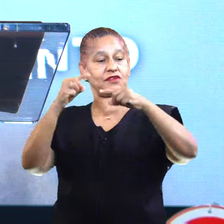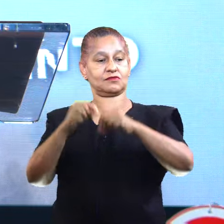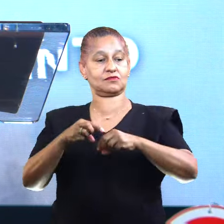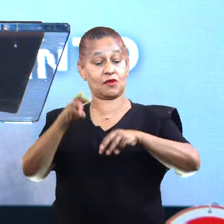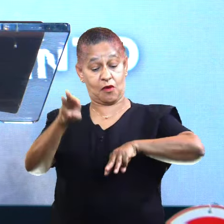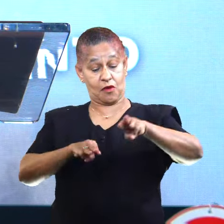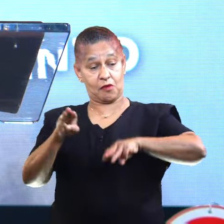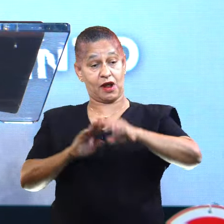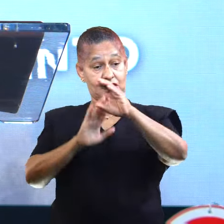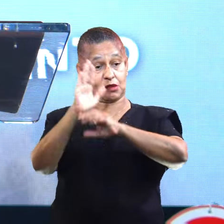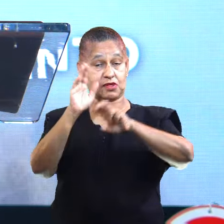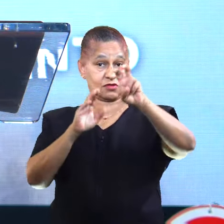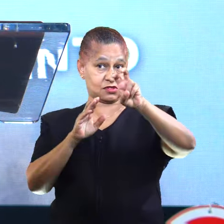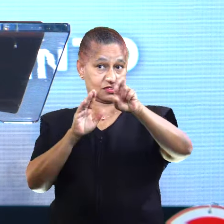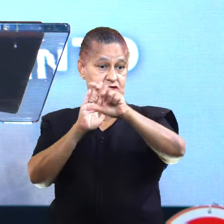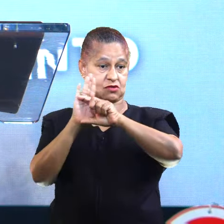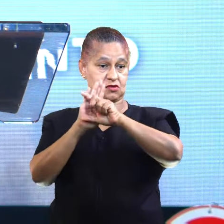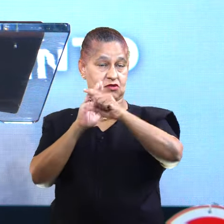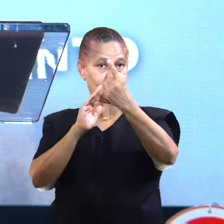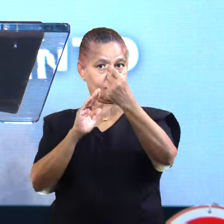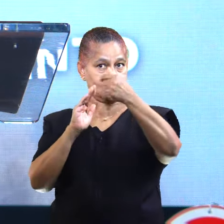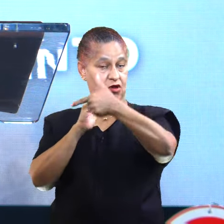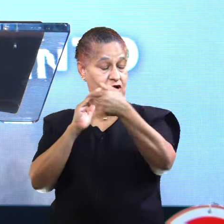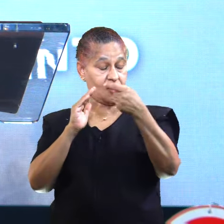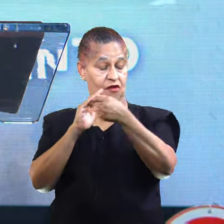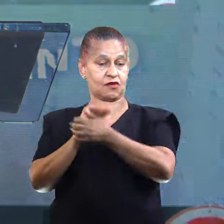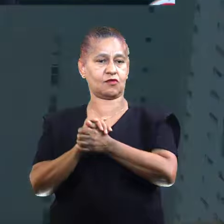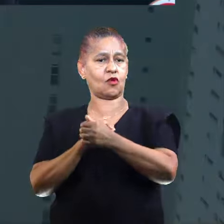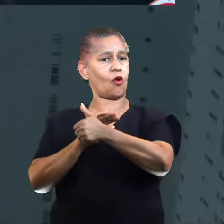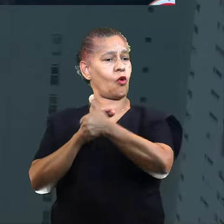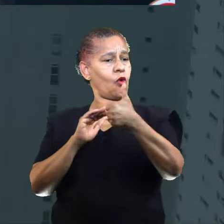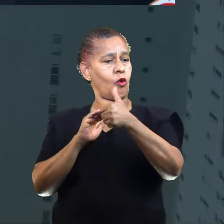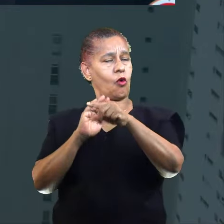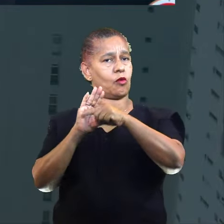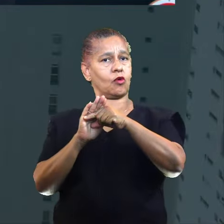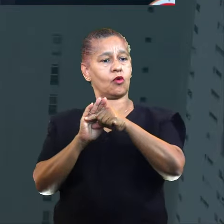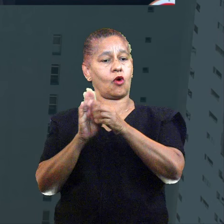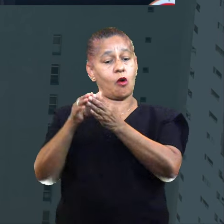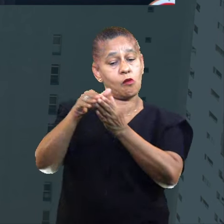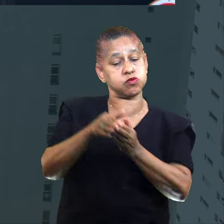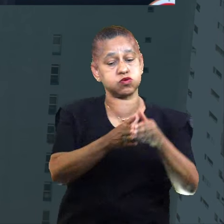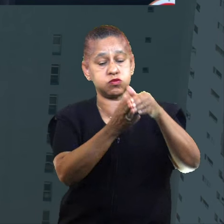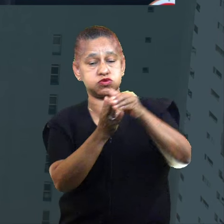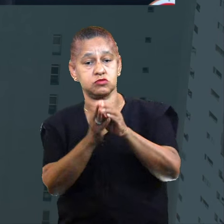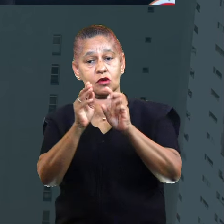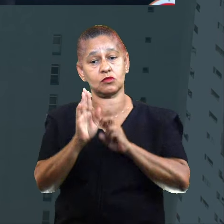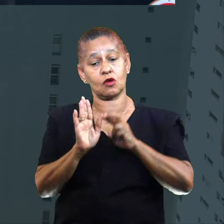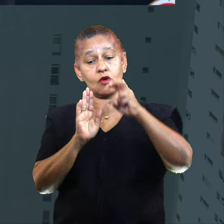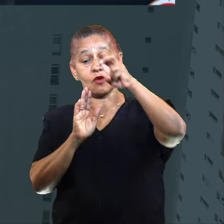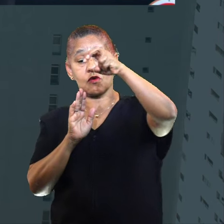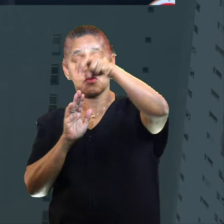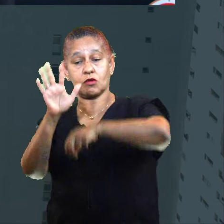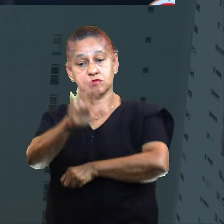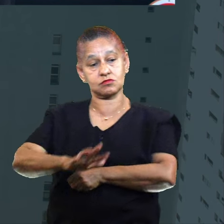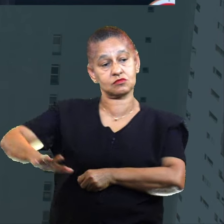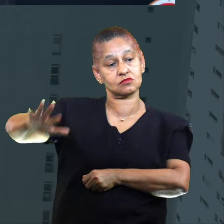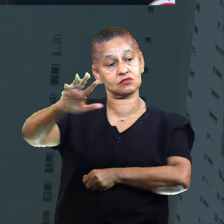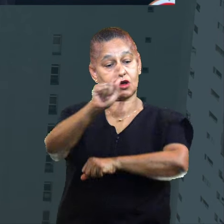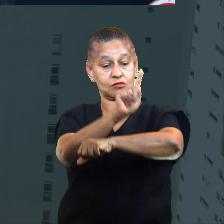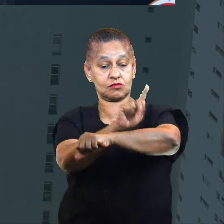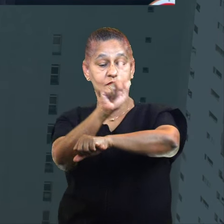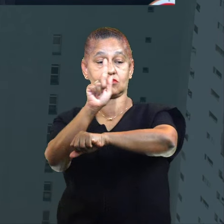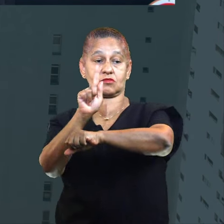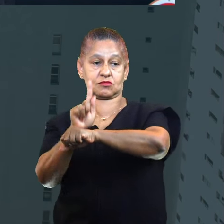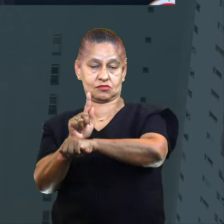ao 20, alguns versos. Verso 1, eles atravessaram o mar e foram para a região dos Gerasenos.